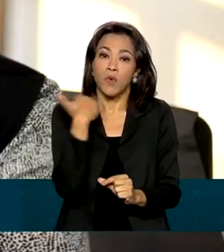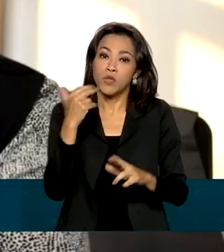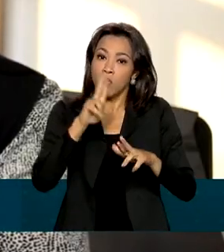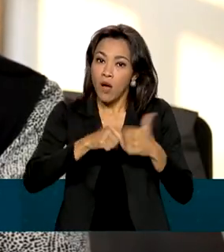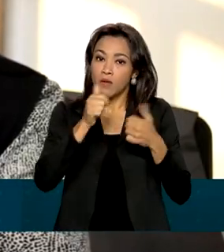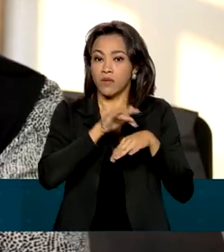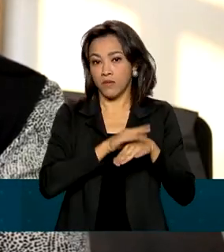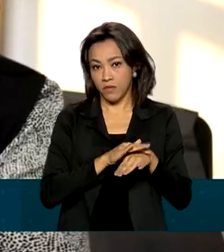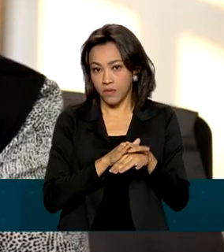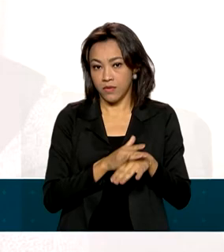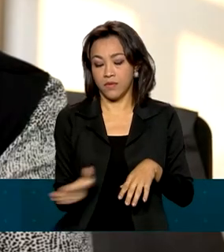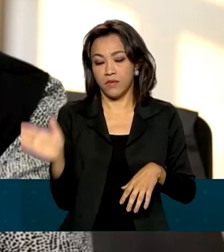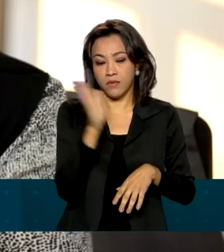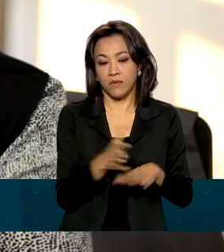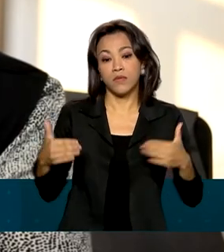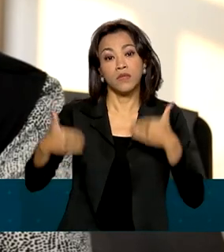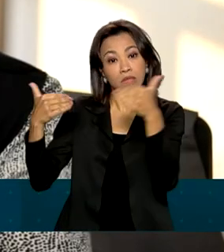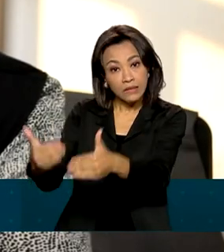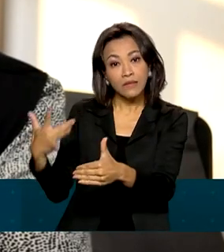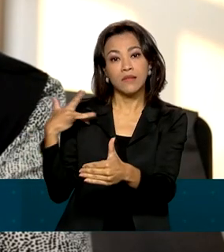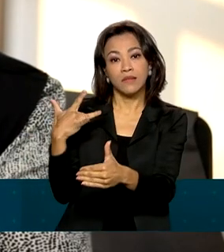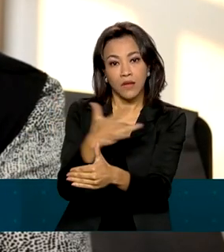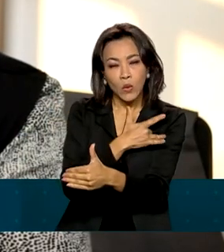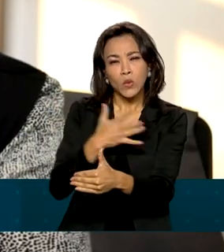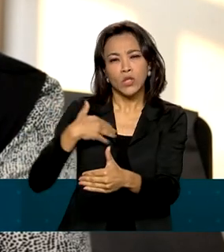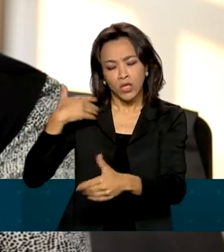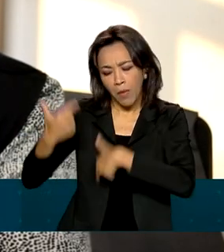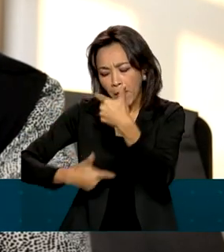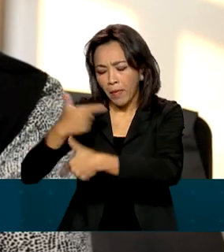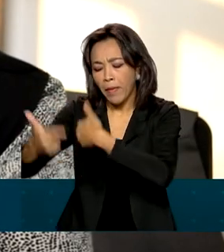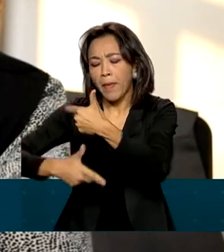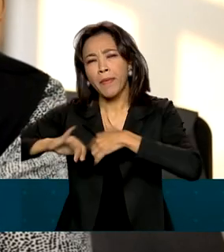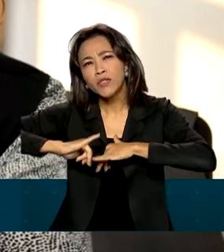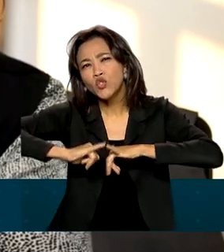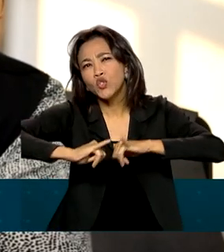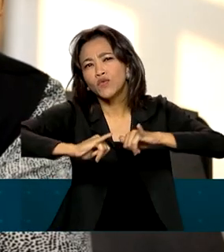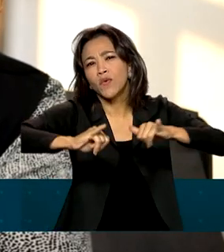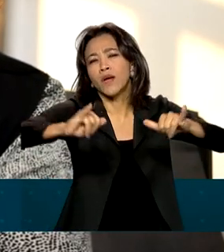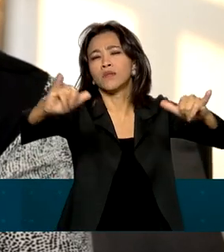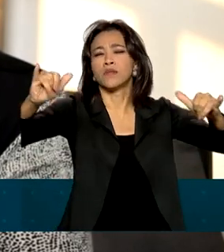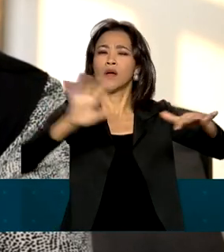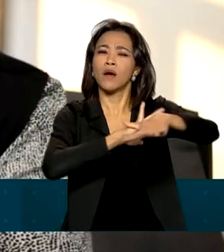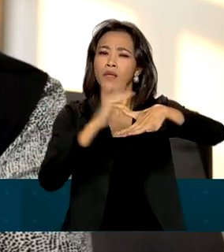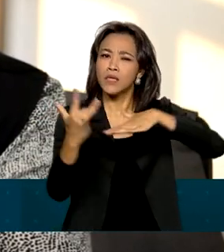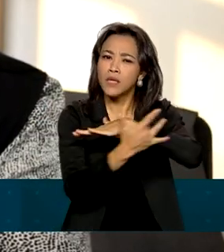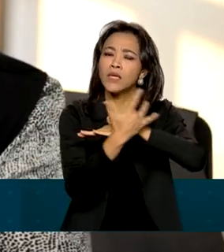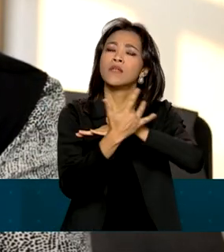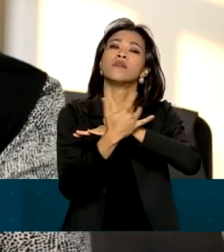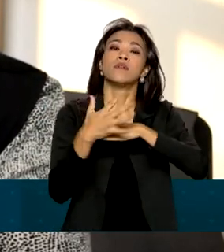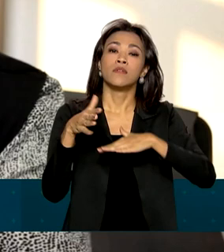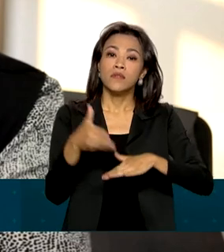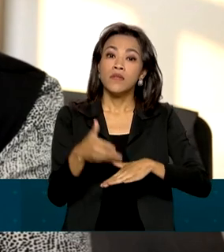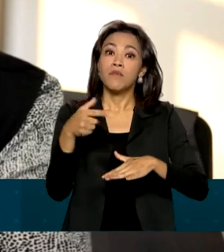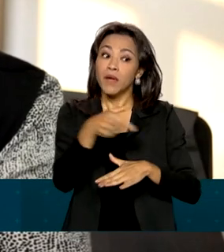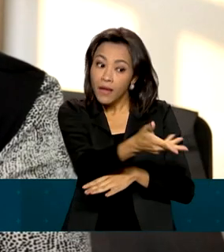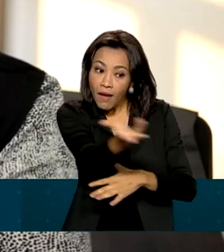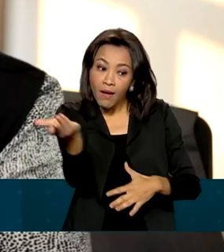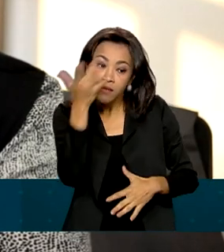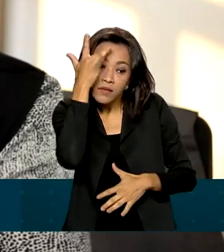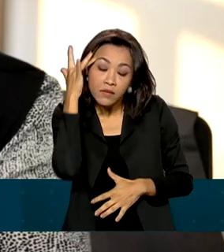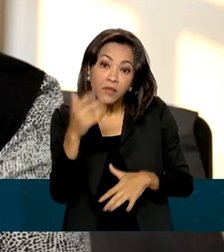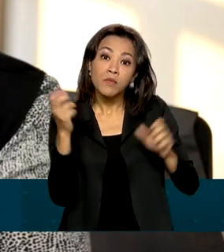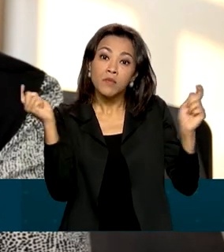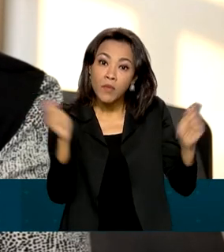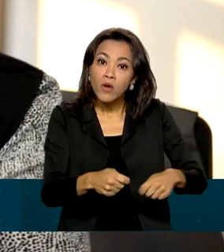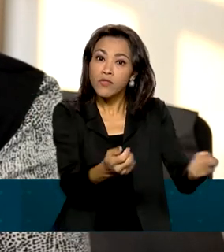O Ministério da Saúde tem empreendido ações de comunicações nas mídias sociais, nas redes sociais. Para que essa população possa ser,